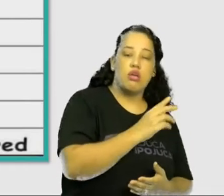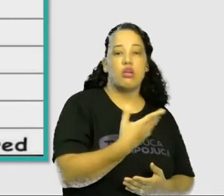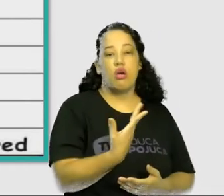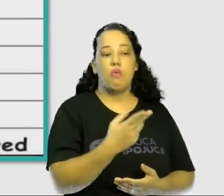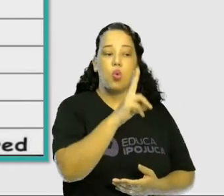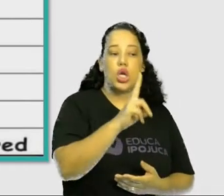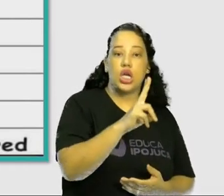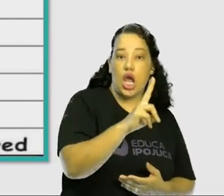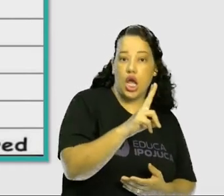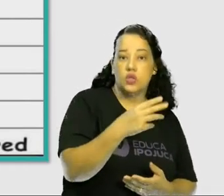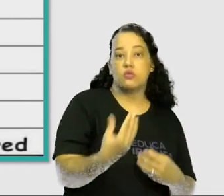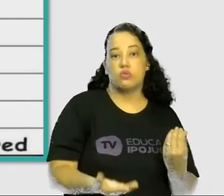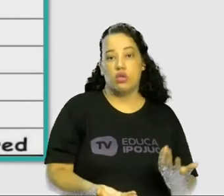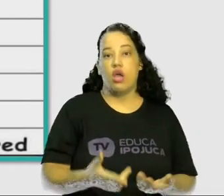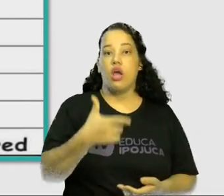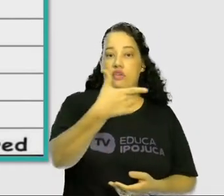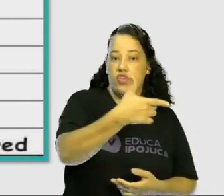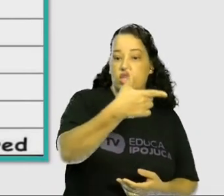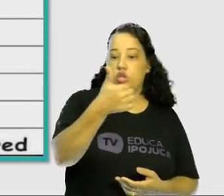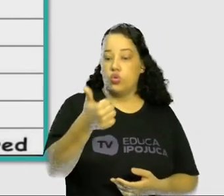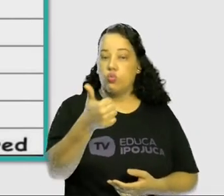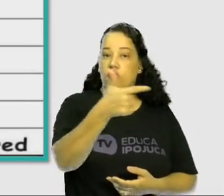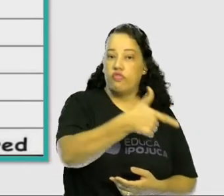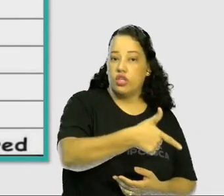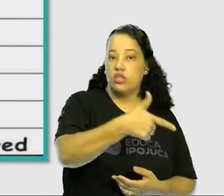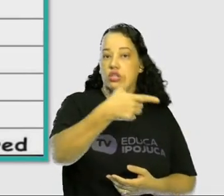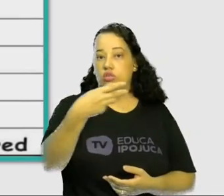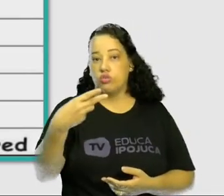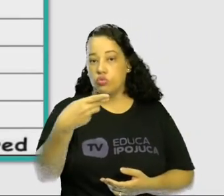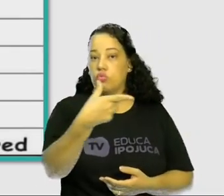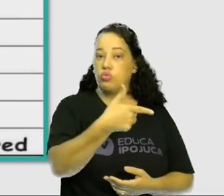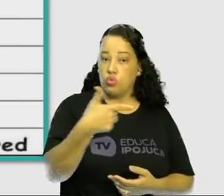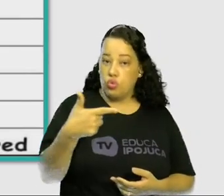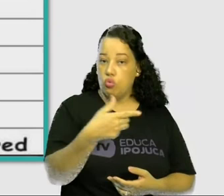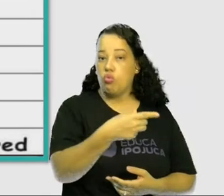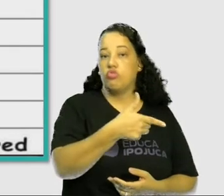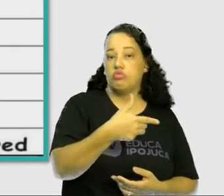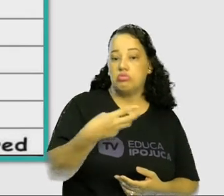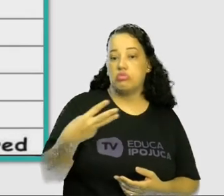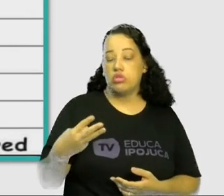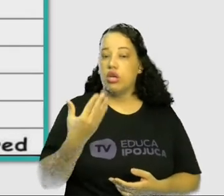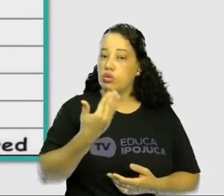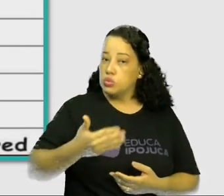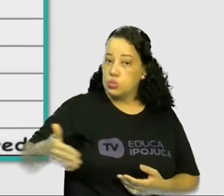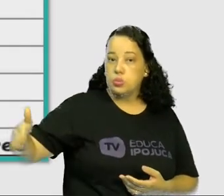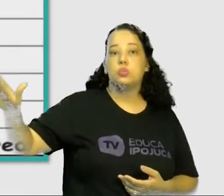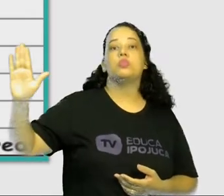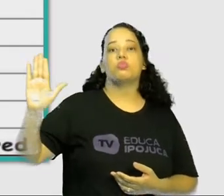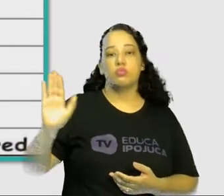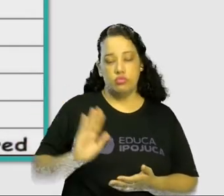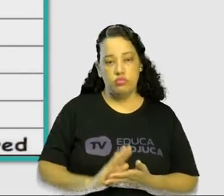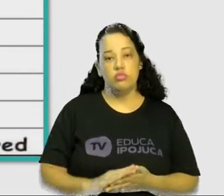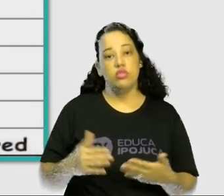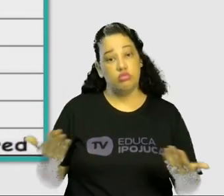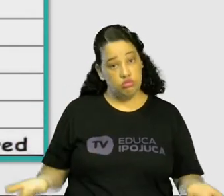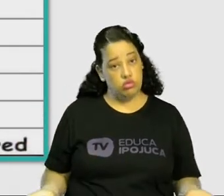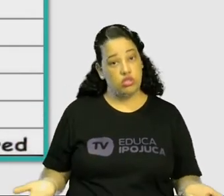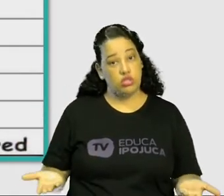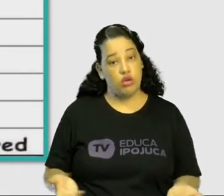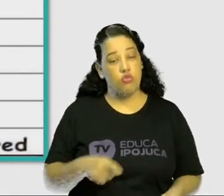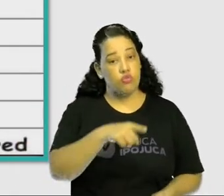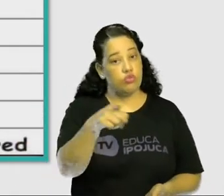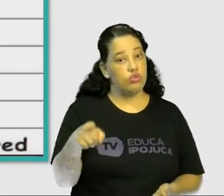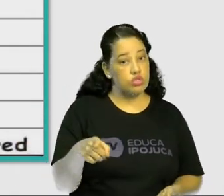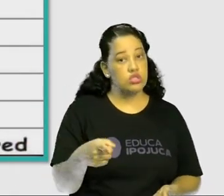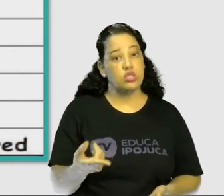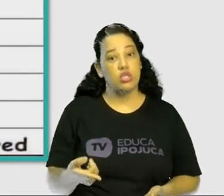unidade. 21, 22, 23 e assim por diante. Então, o que é que